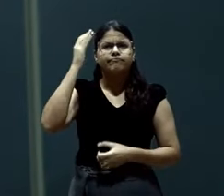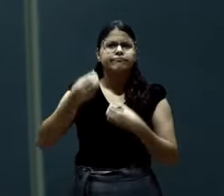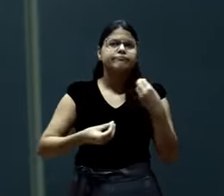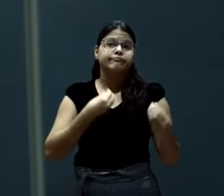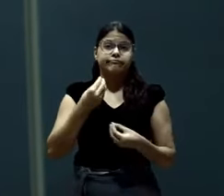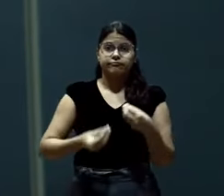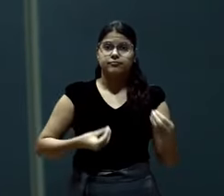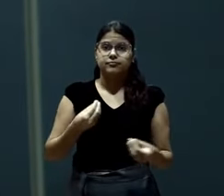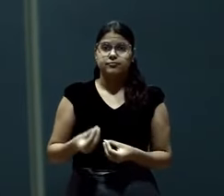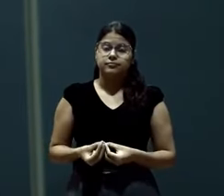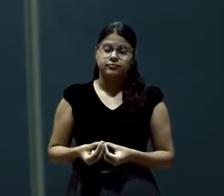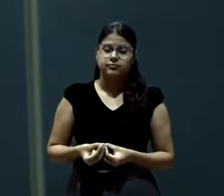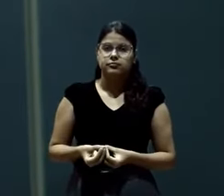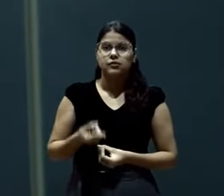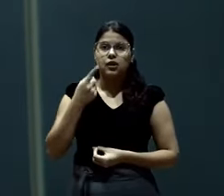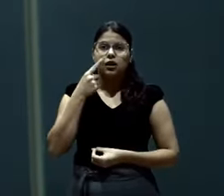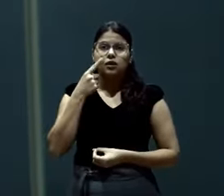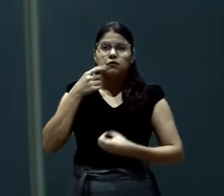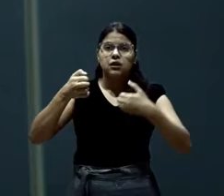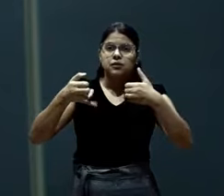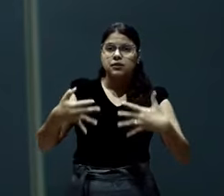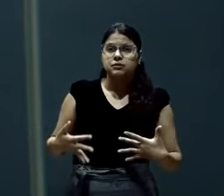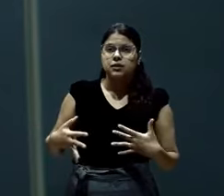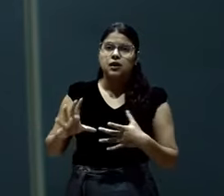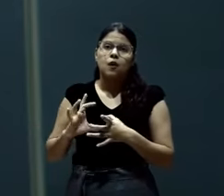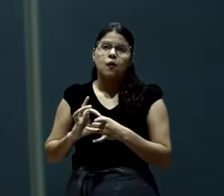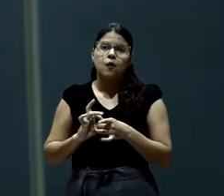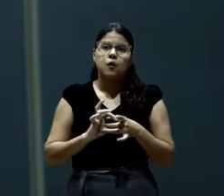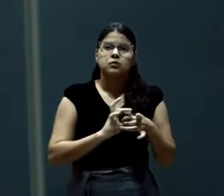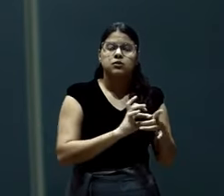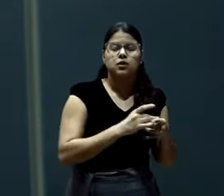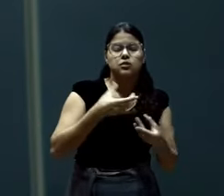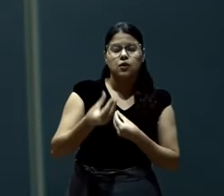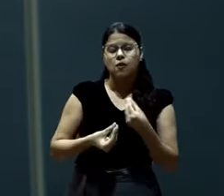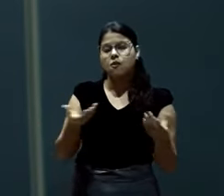Tanto o contexto, quanto a aplicação para mim e para a sua vida hoje.